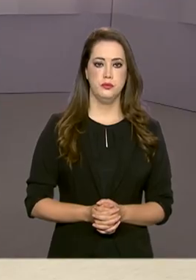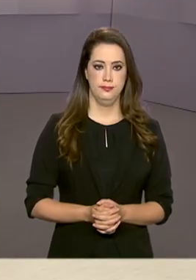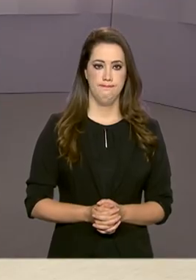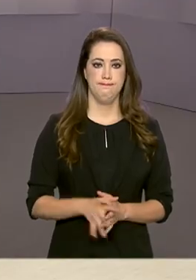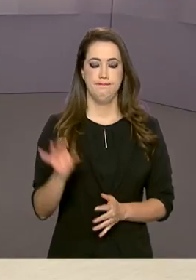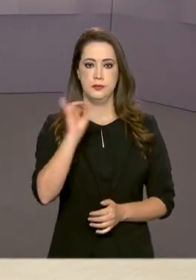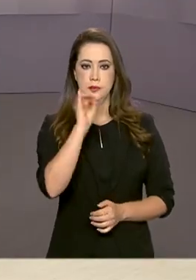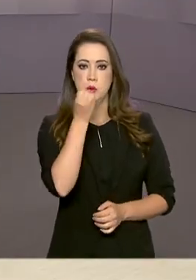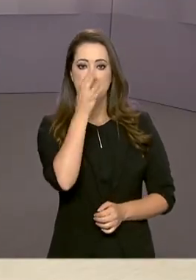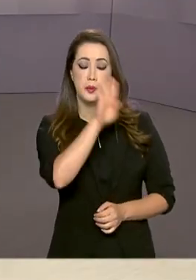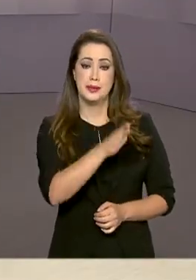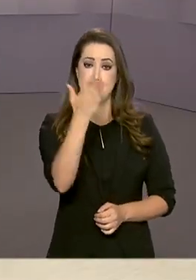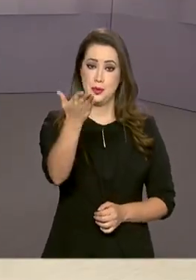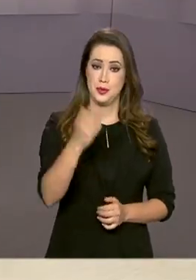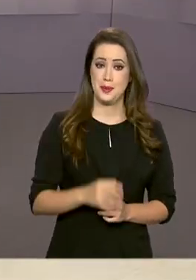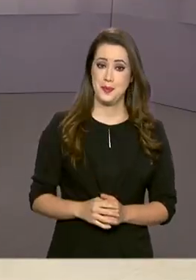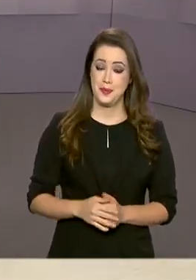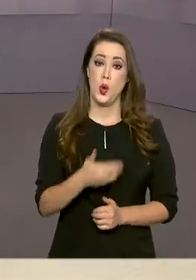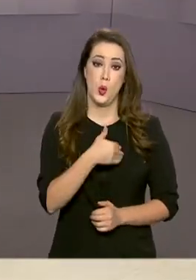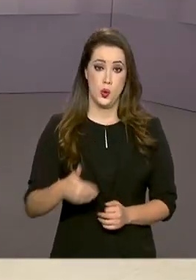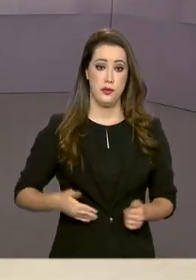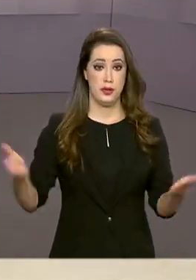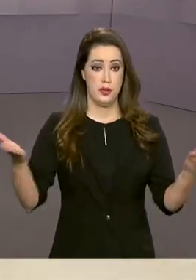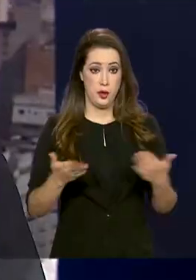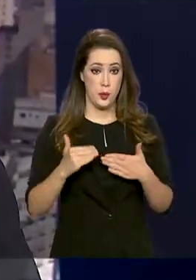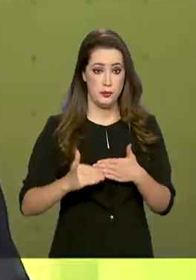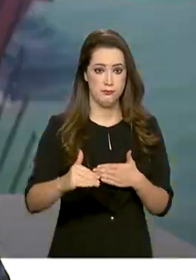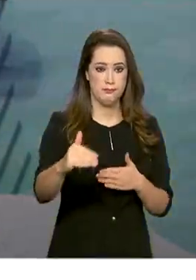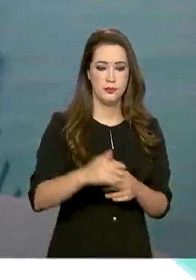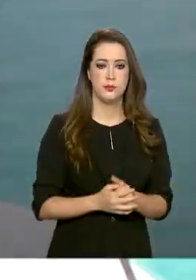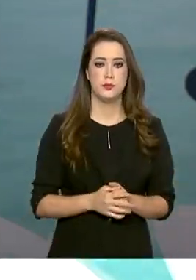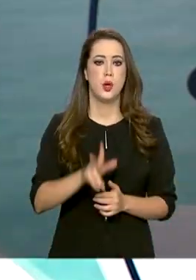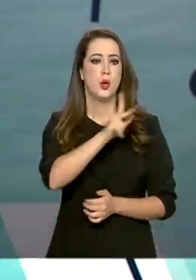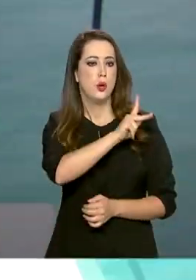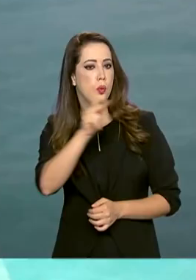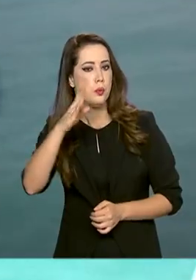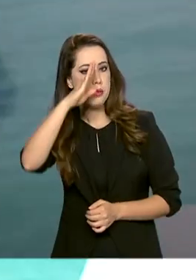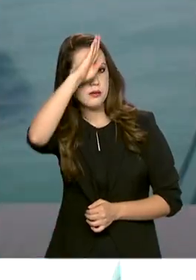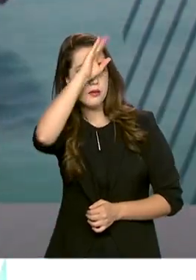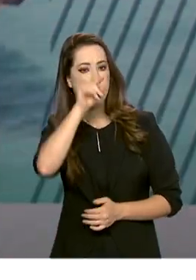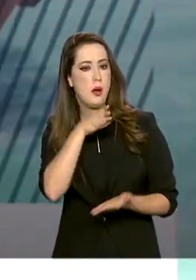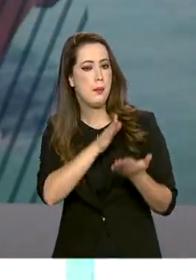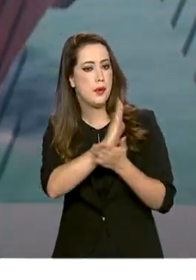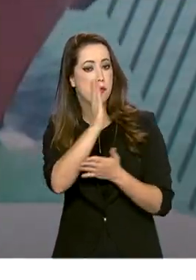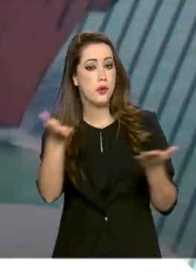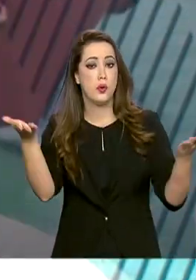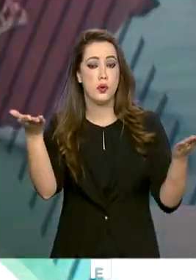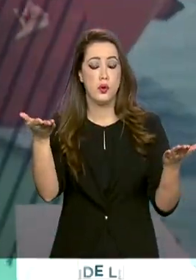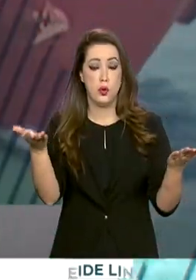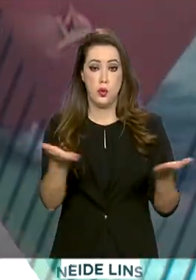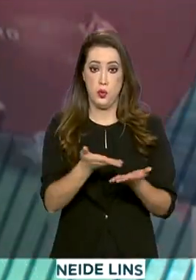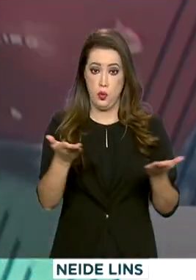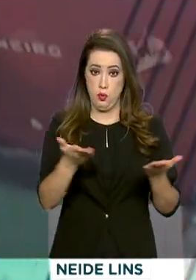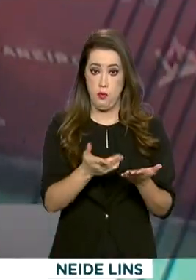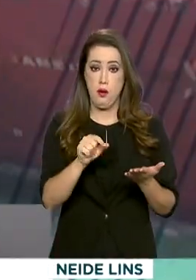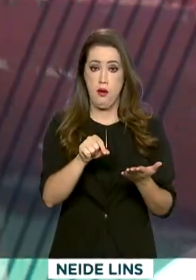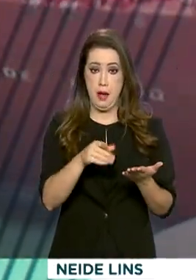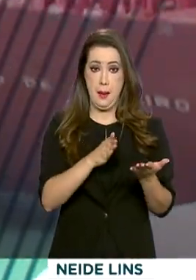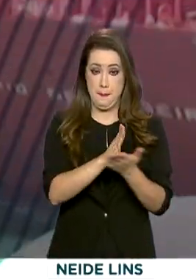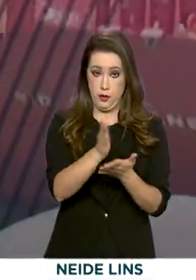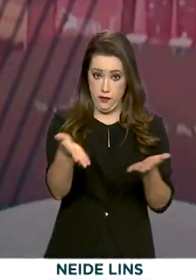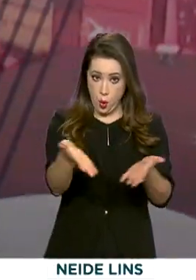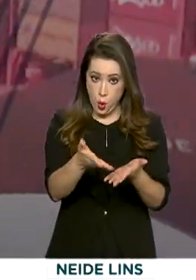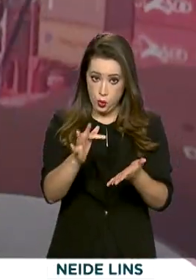Olá, boa tarde para você. O governo agora está no ar. O presidente Jair Bolsonaro sanciona ainda hoje duas medidas